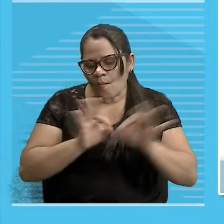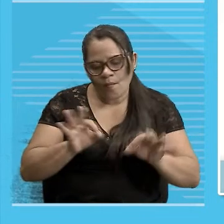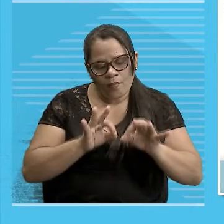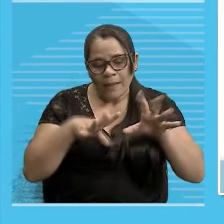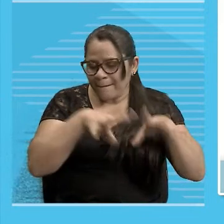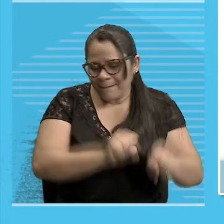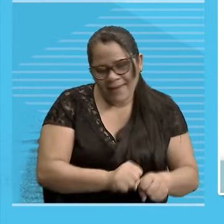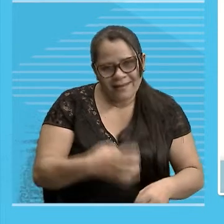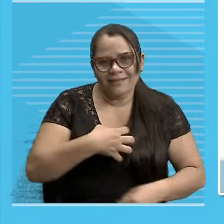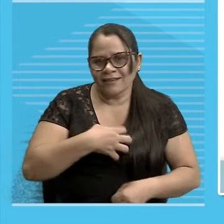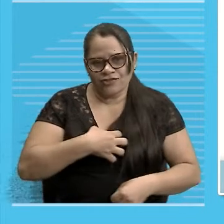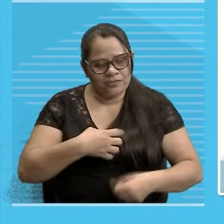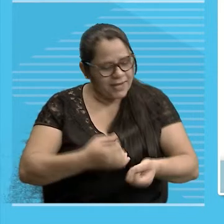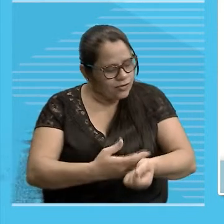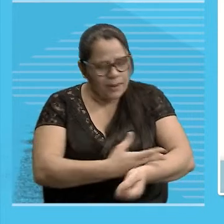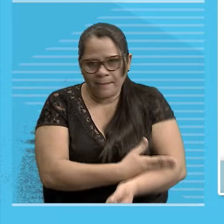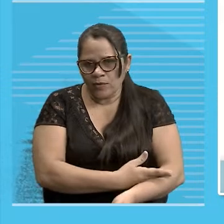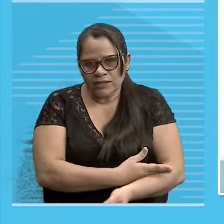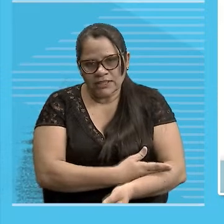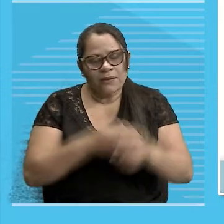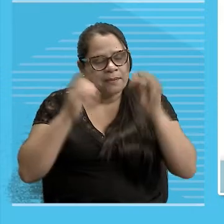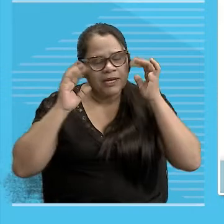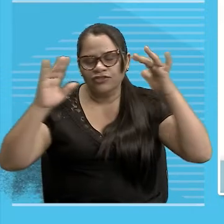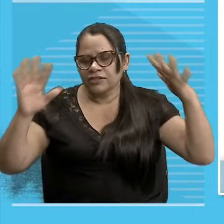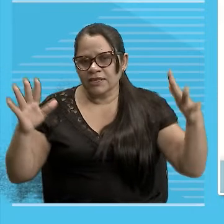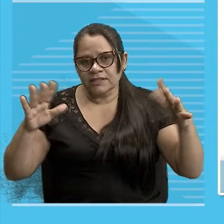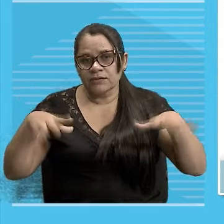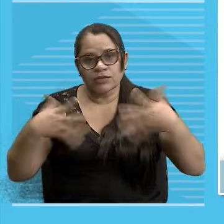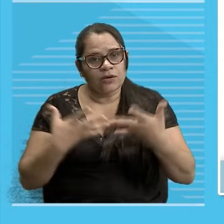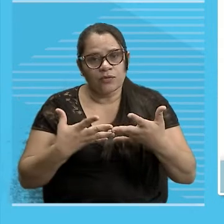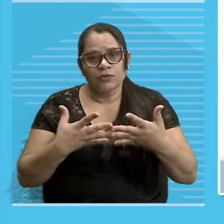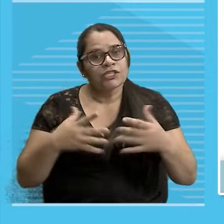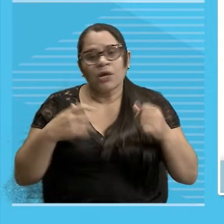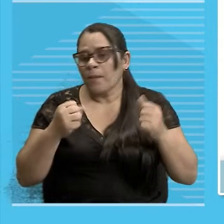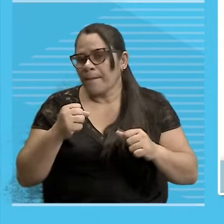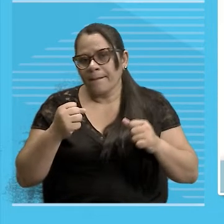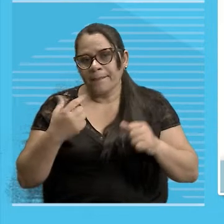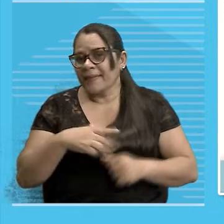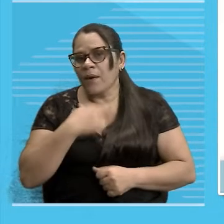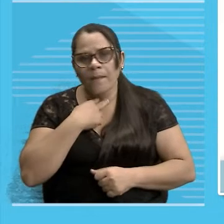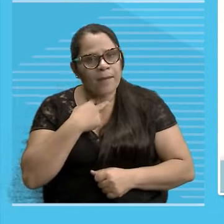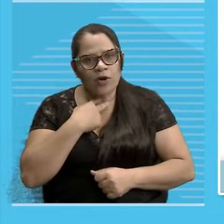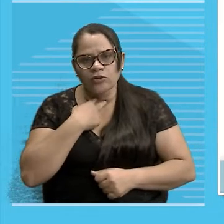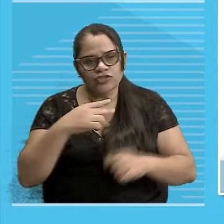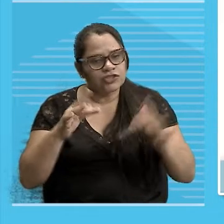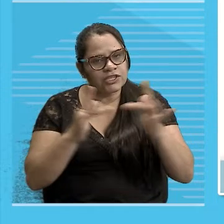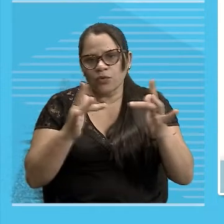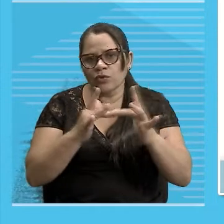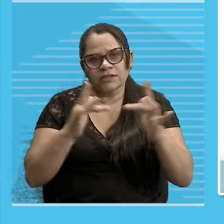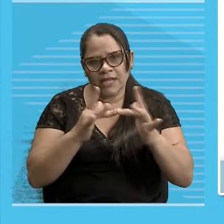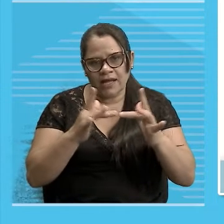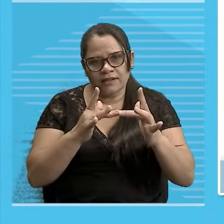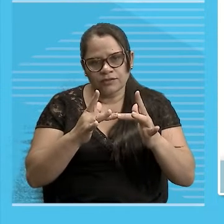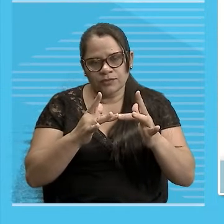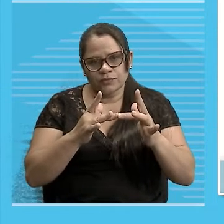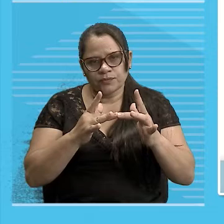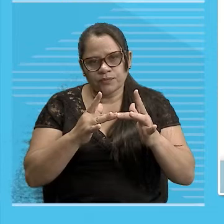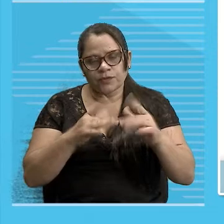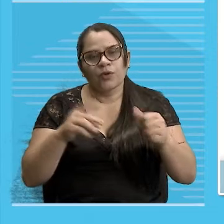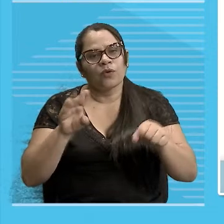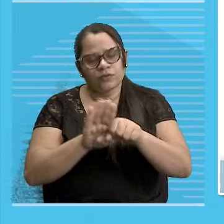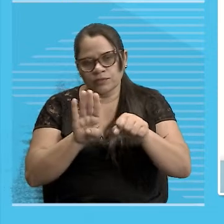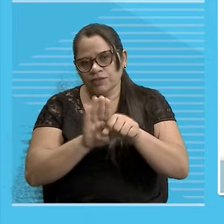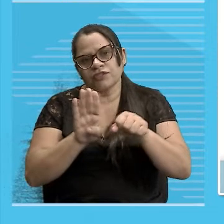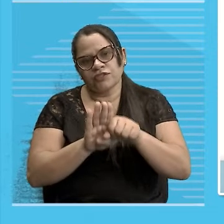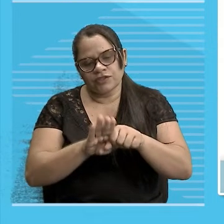em ação Não é algo palpável Não é algo que seja Vamos dizer assim Formatável Não tem um formato Porque alguns Substantivos